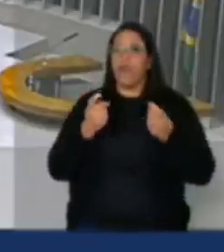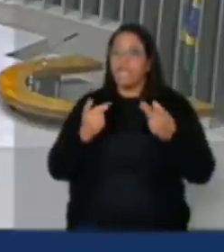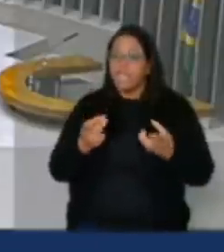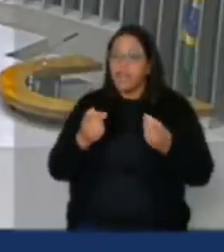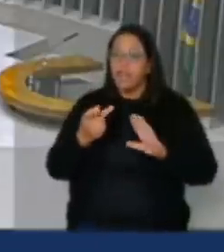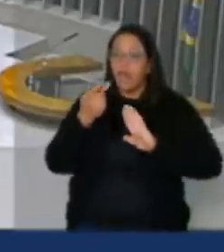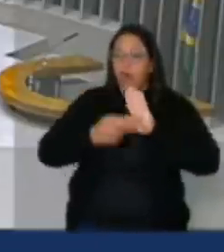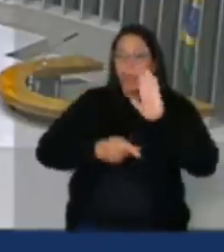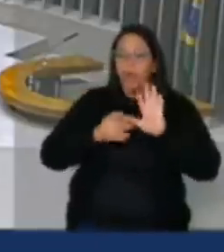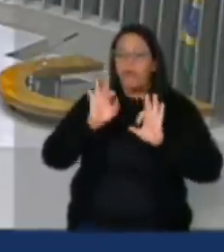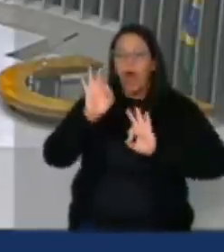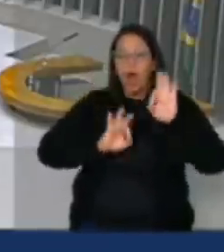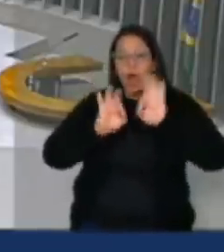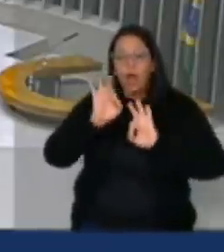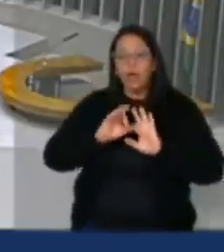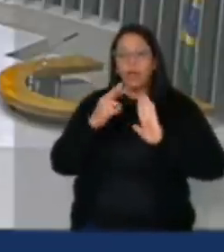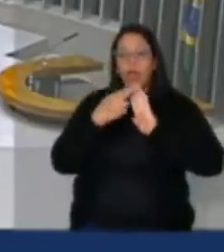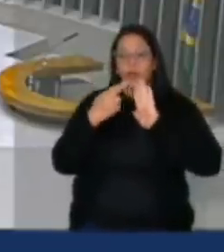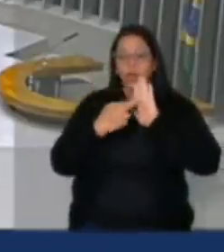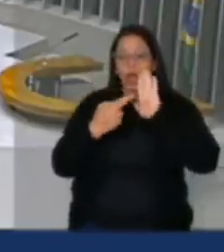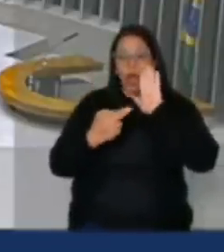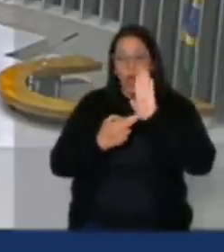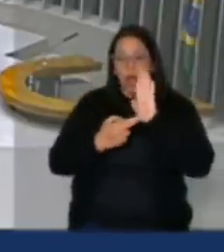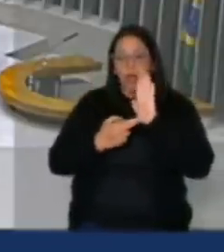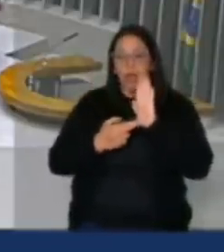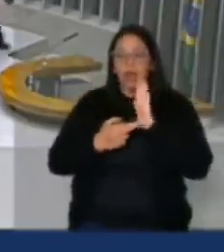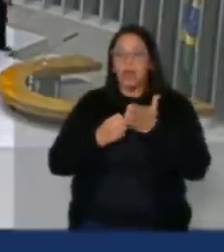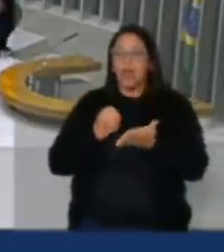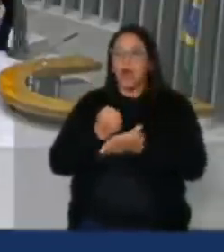projeto, vai regular a compra e a venda de créditos de carbono no Brasil.